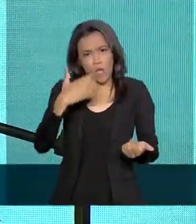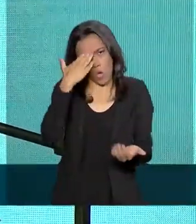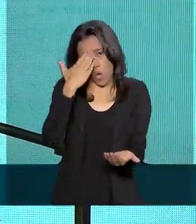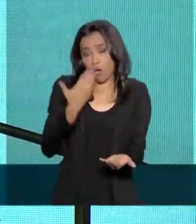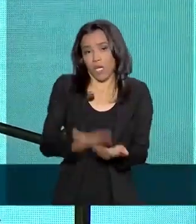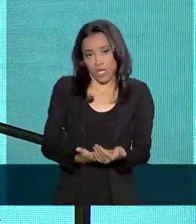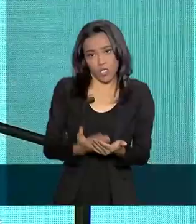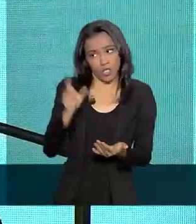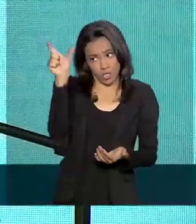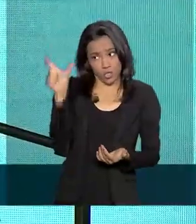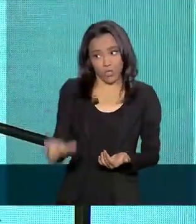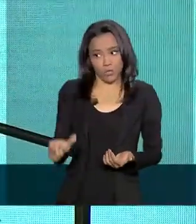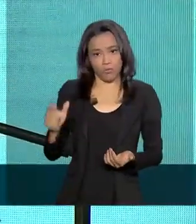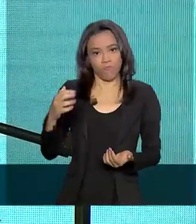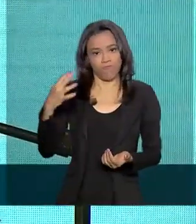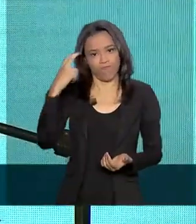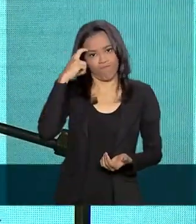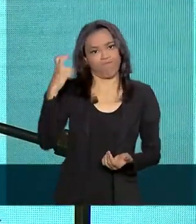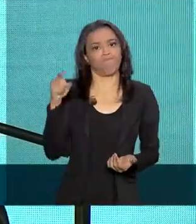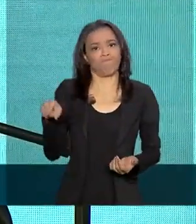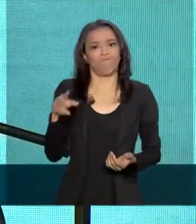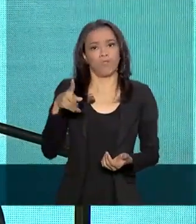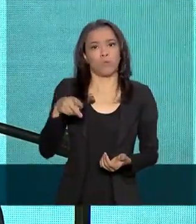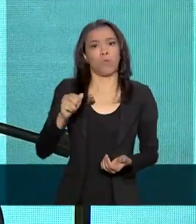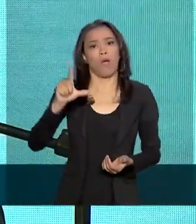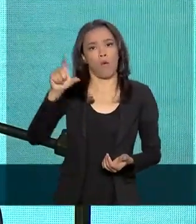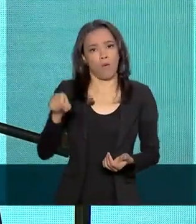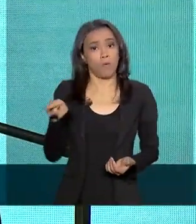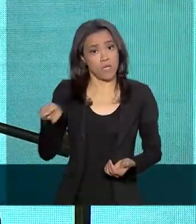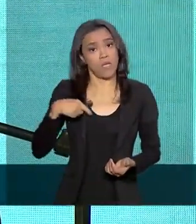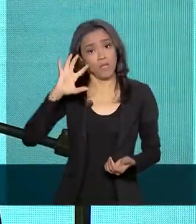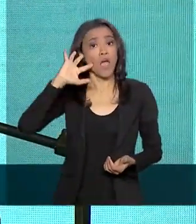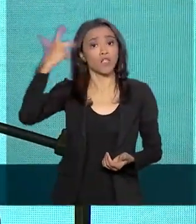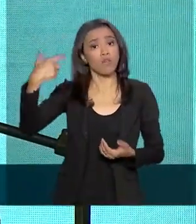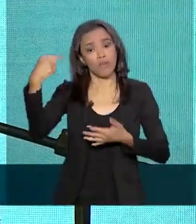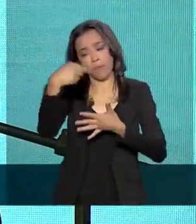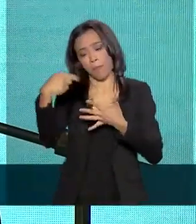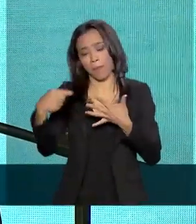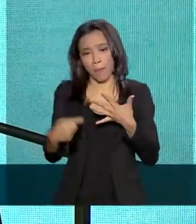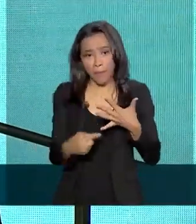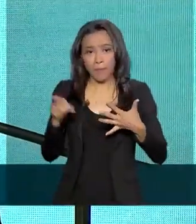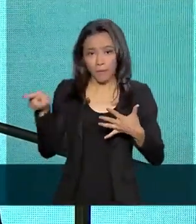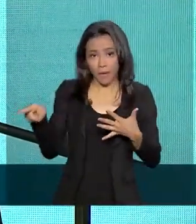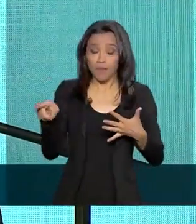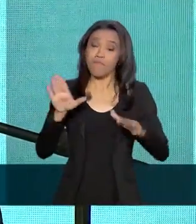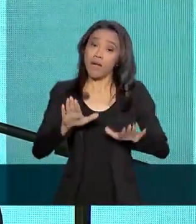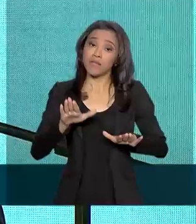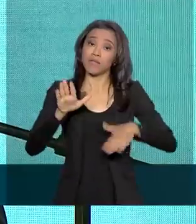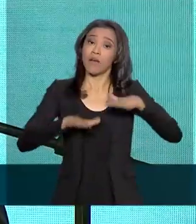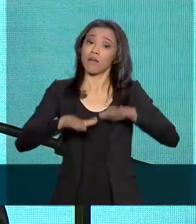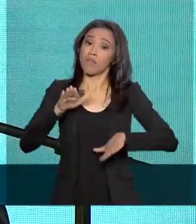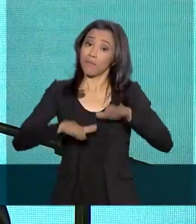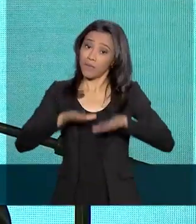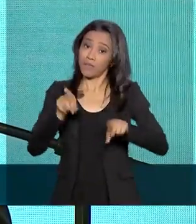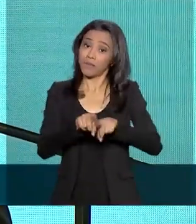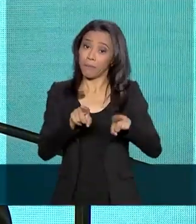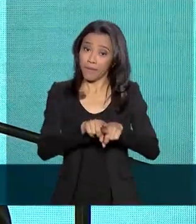competência do Paulo Guedes. E as medidas ele vem tomando. Dependemos em grande parte do Parlamento Brasileiro.